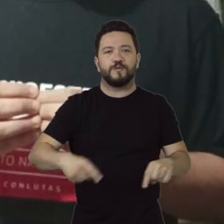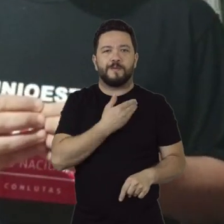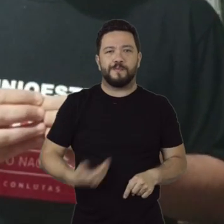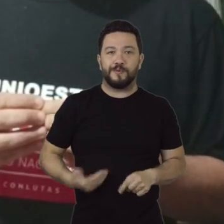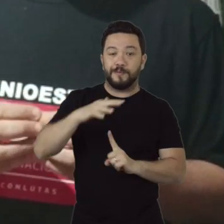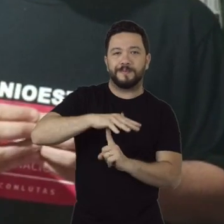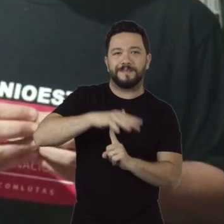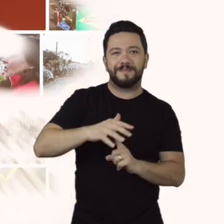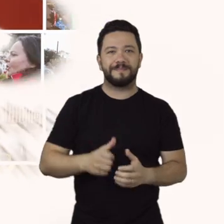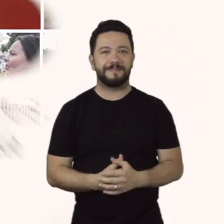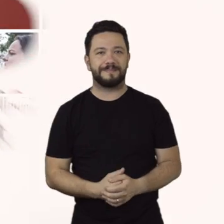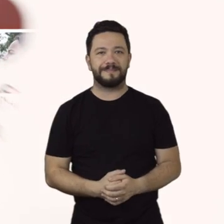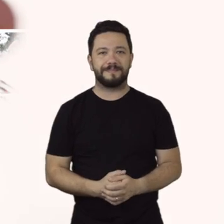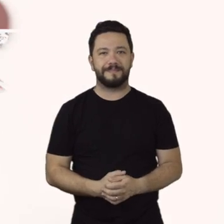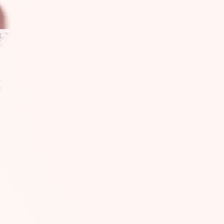públicos do Estado do Paraná.